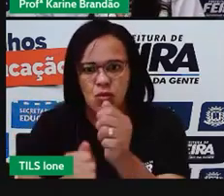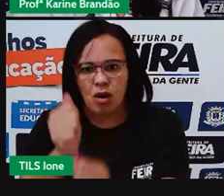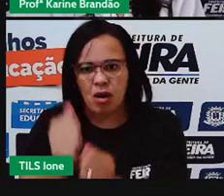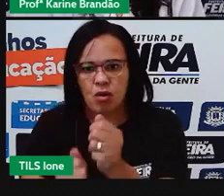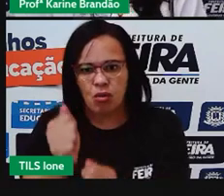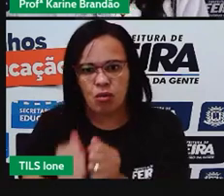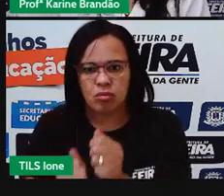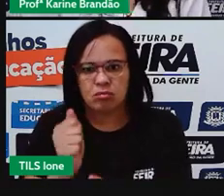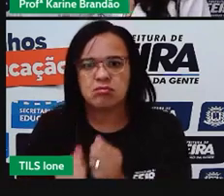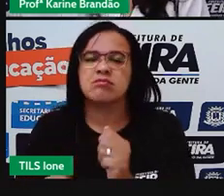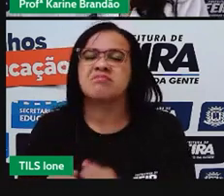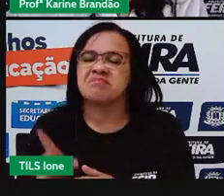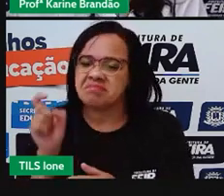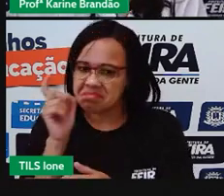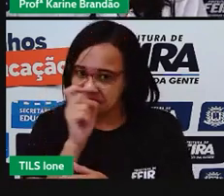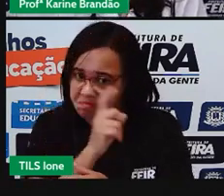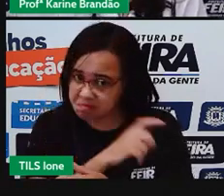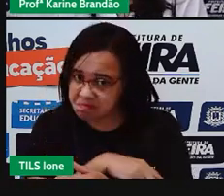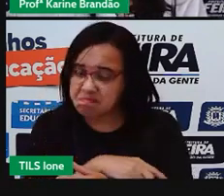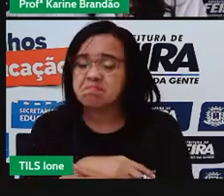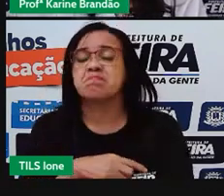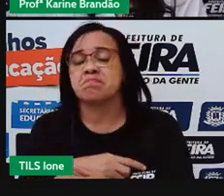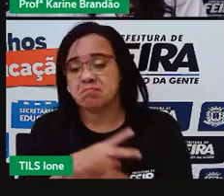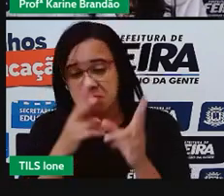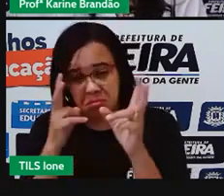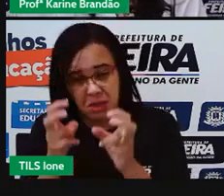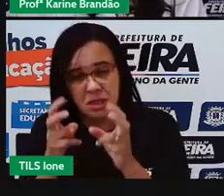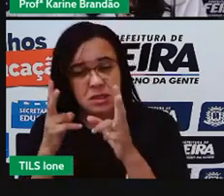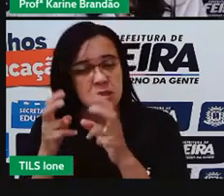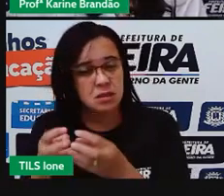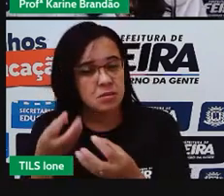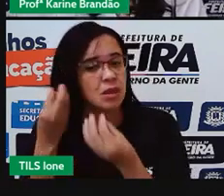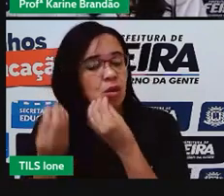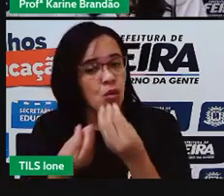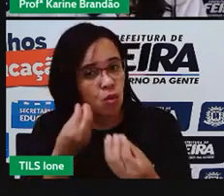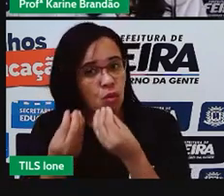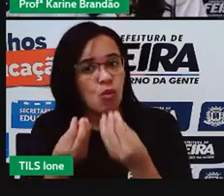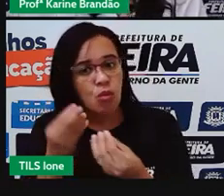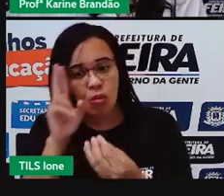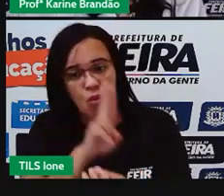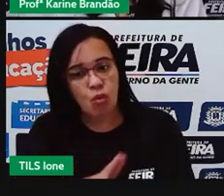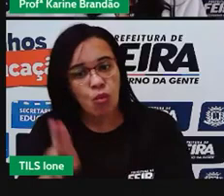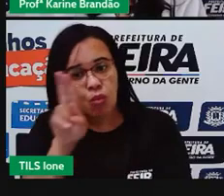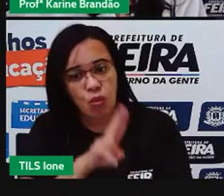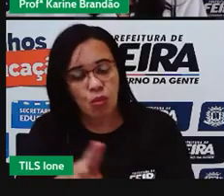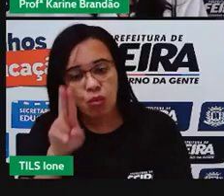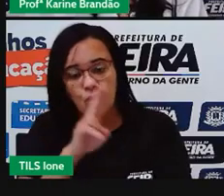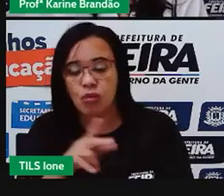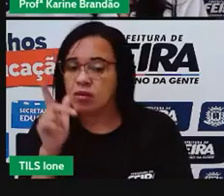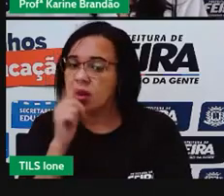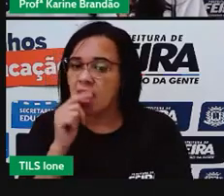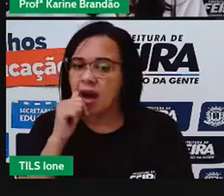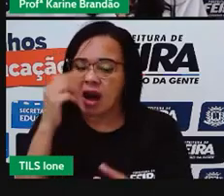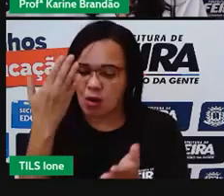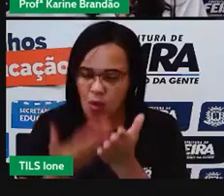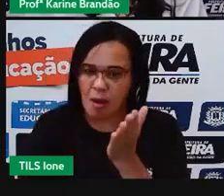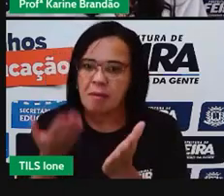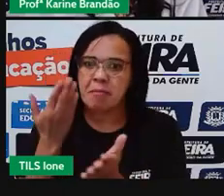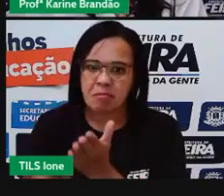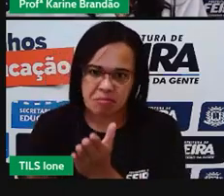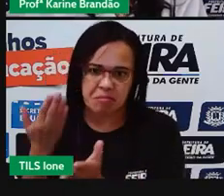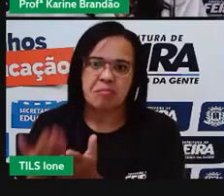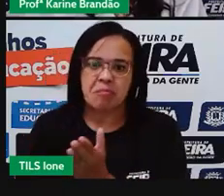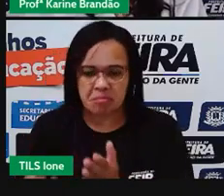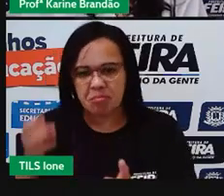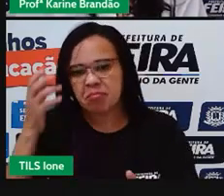Olha como a gente começa, então, a perceber o impacto do consumo, né, da nossa compra no dia a dia,